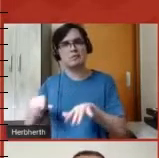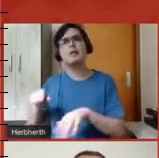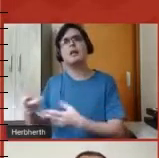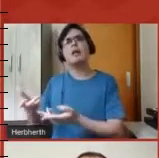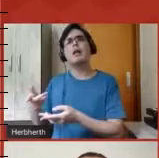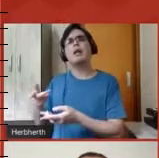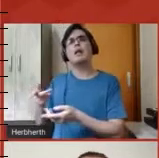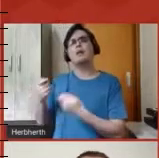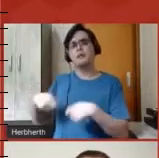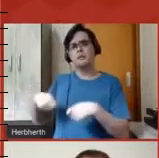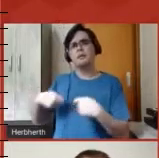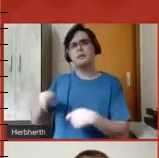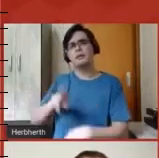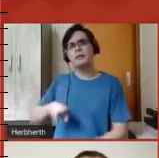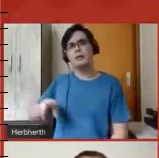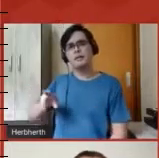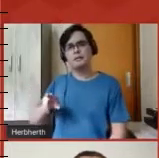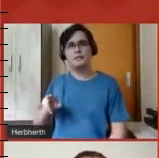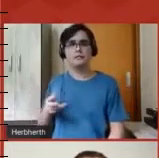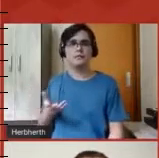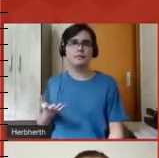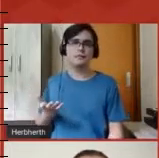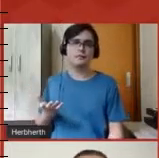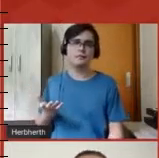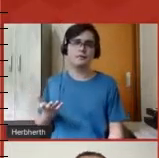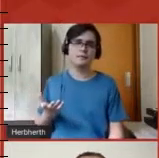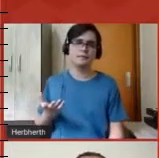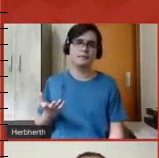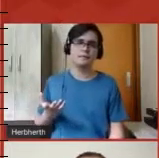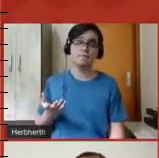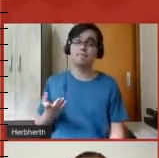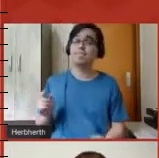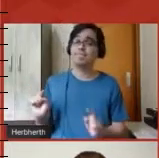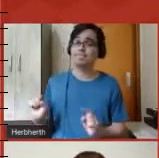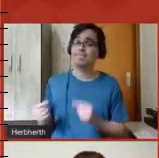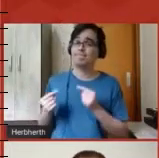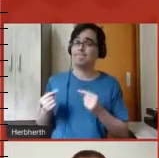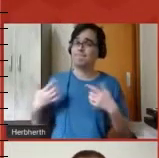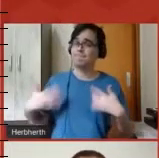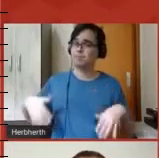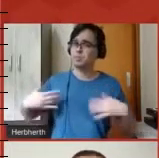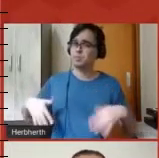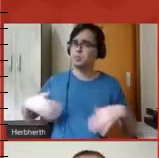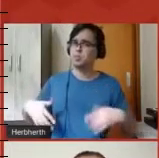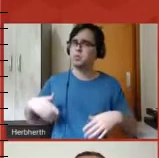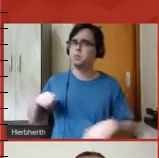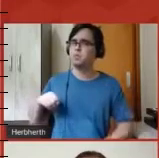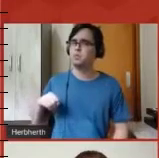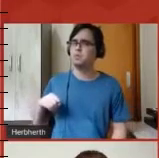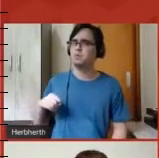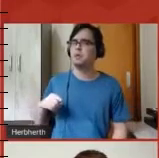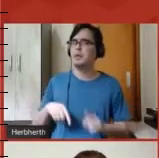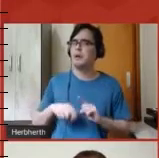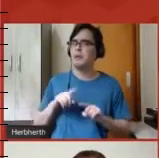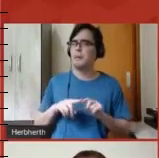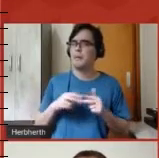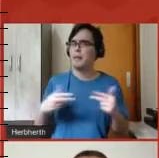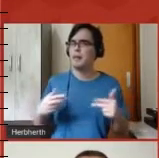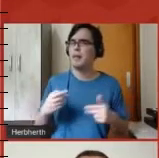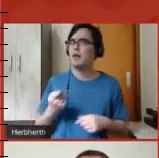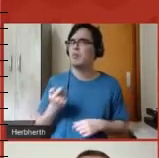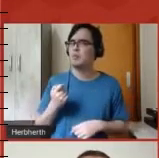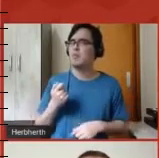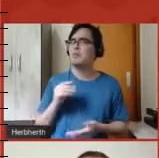utilizar. Então, esse era um desafio grande também, né, assim, pouco material nesse sentido.